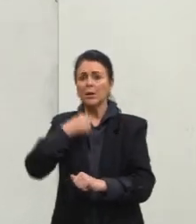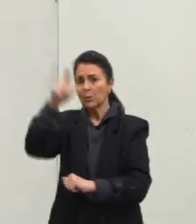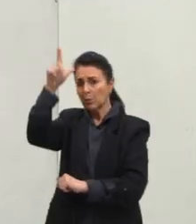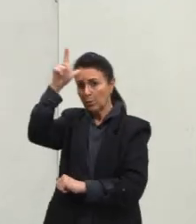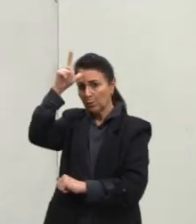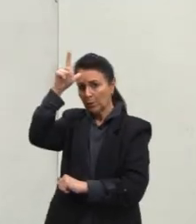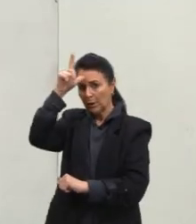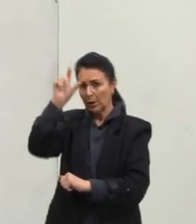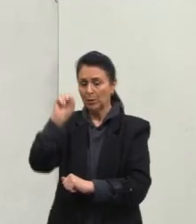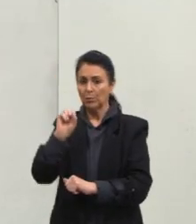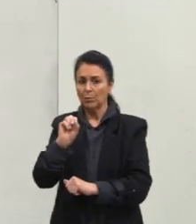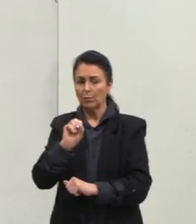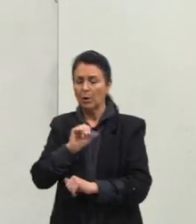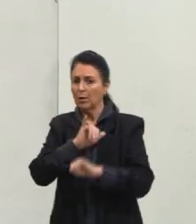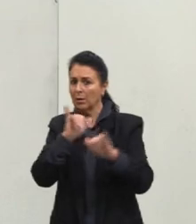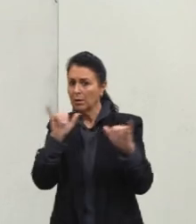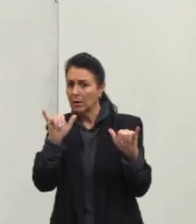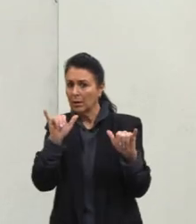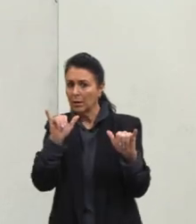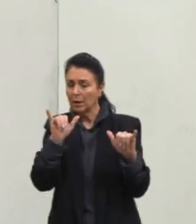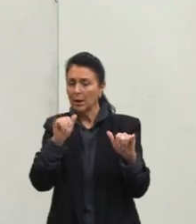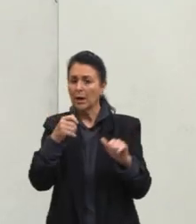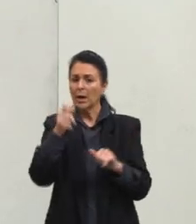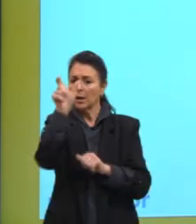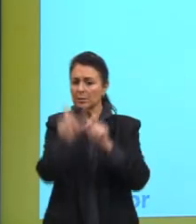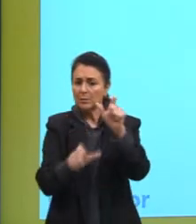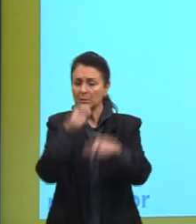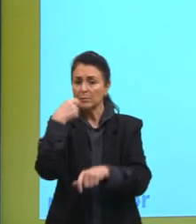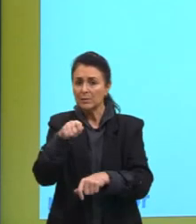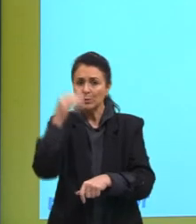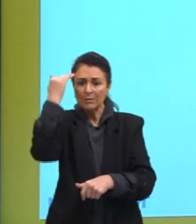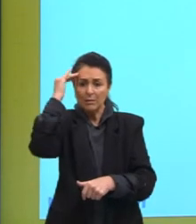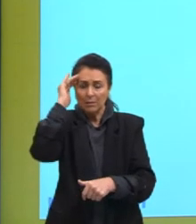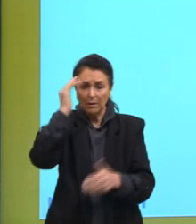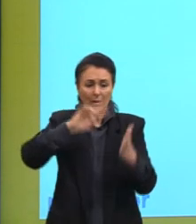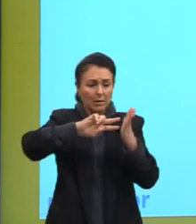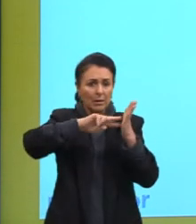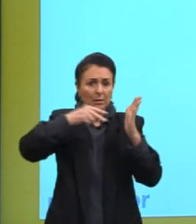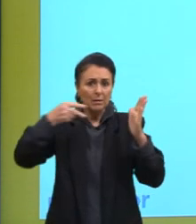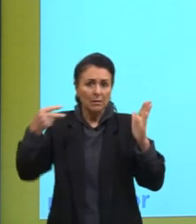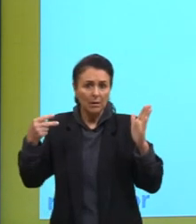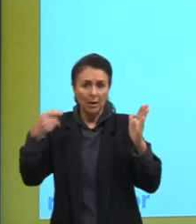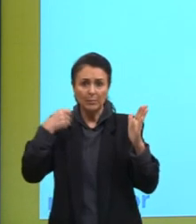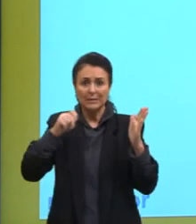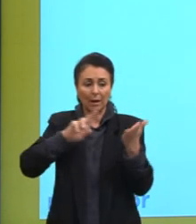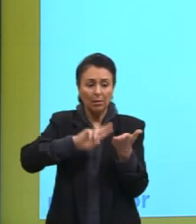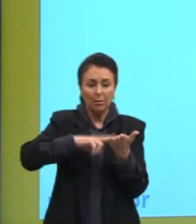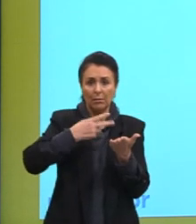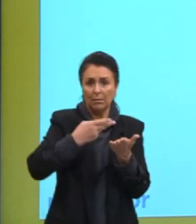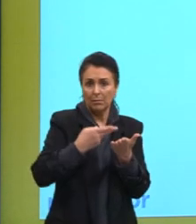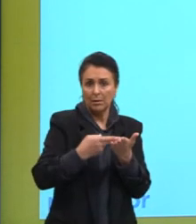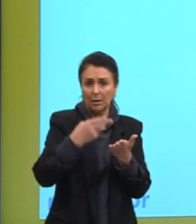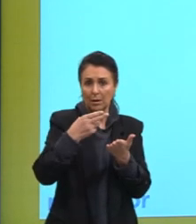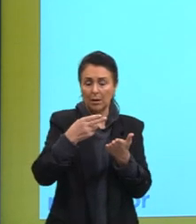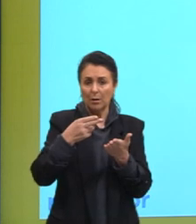as pessoas possam entender e interpretar a Bíblia, que ela seja traduzida para a língua nacional, para a